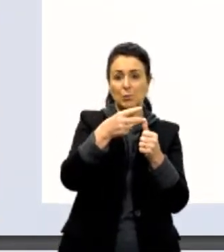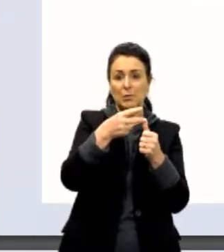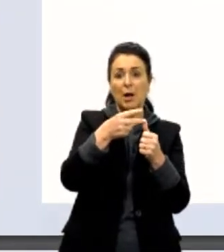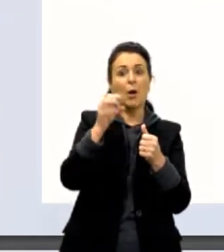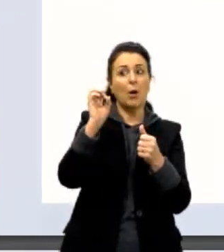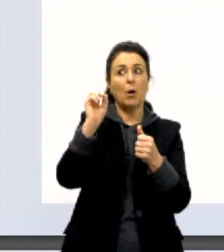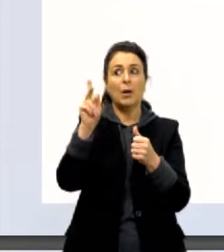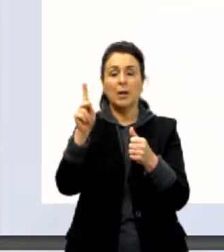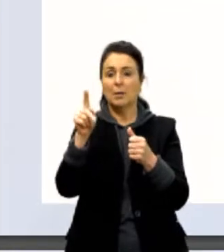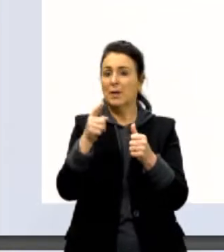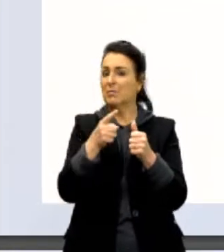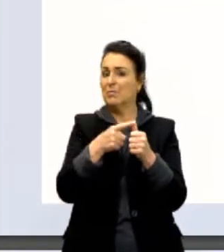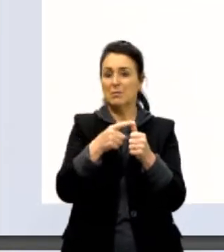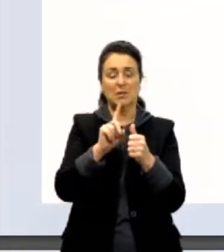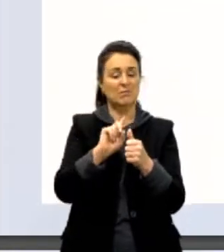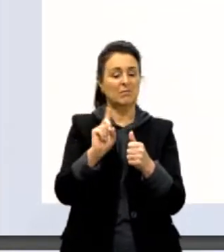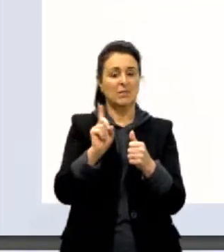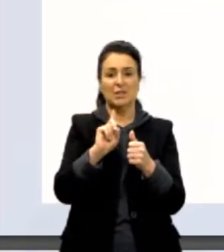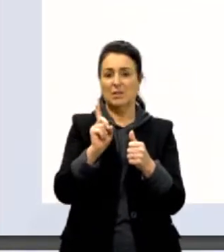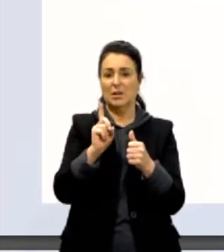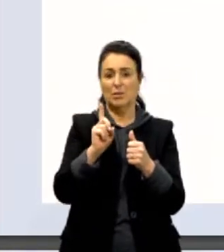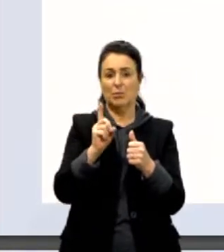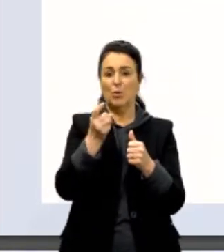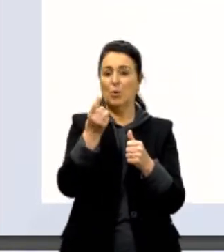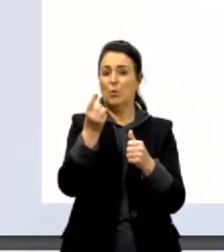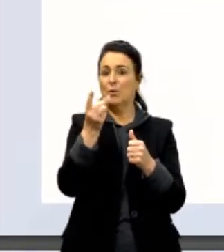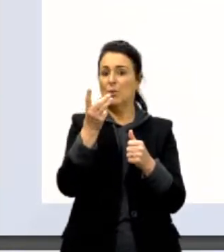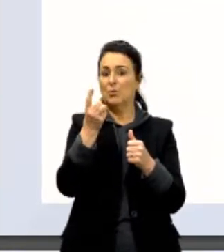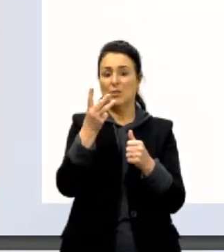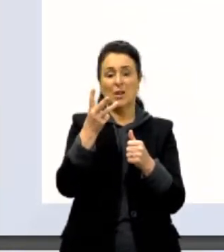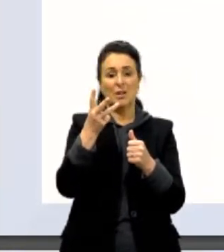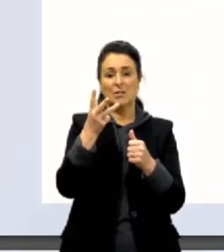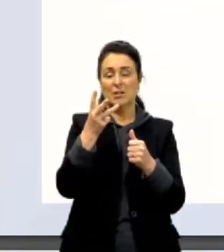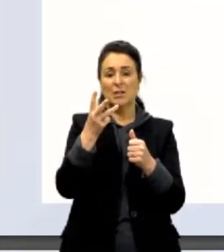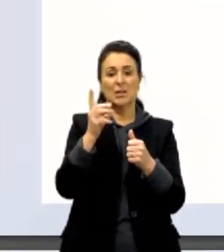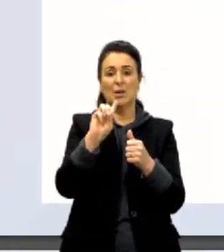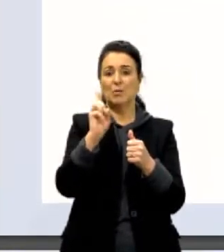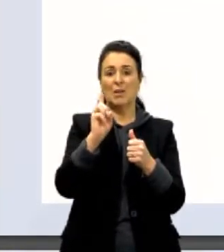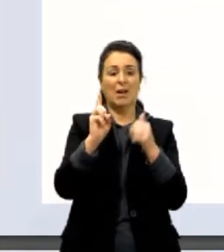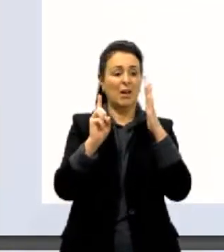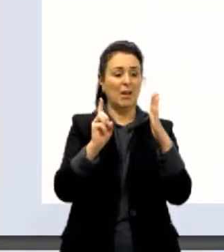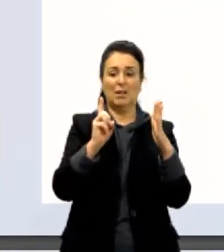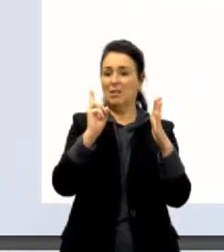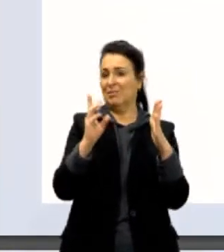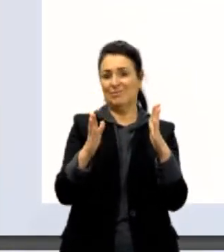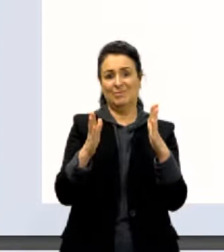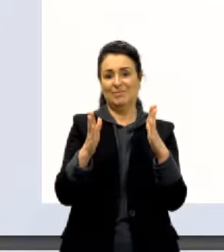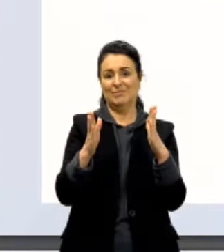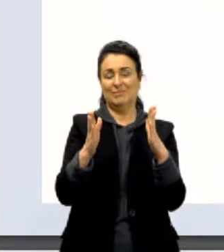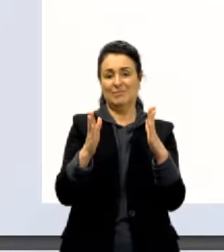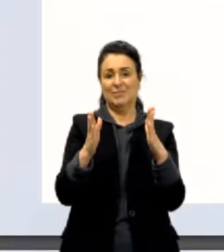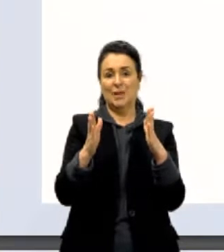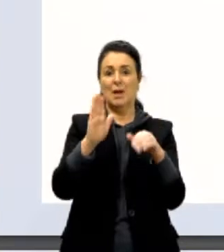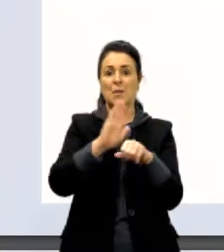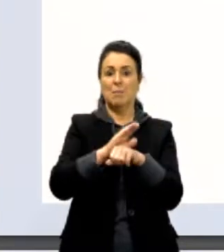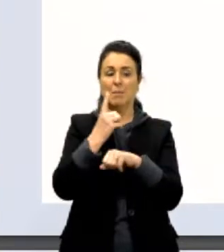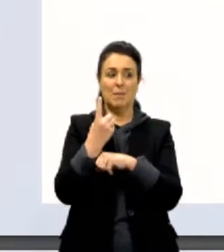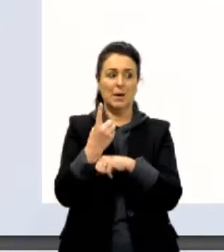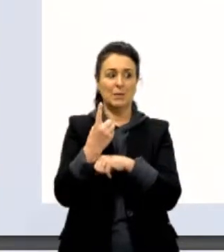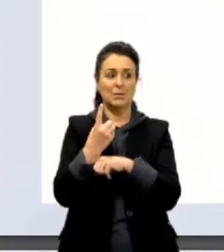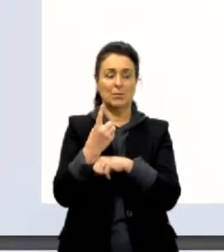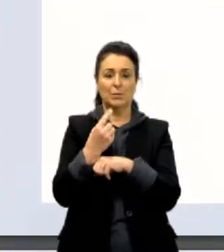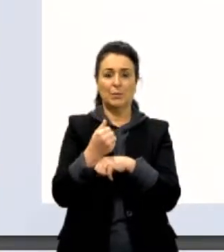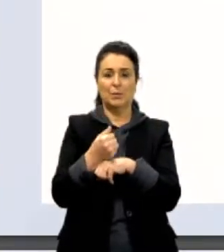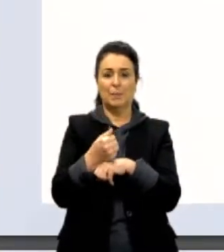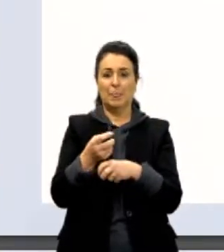condição te diz que esse número não está na forma de notação científica. Vamos, só mais um, tá? Só mais um para identificar. Acho que